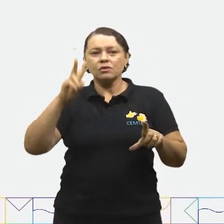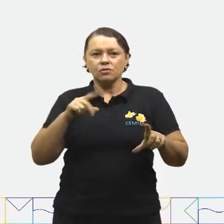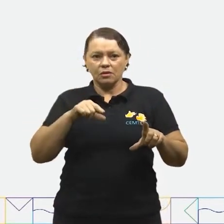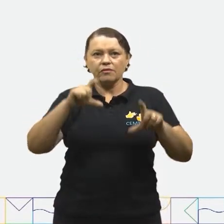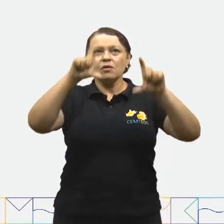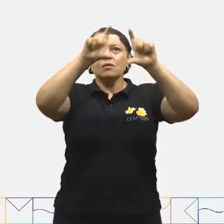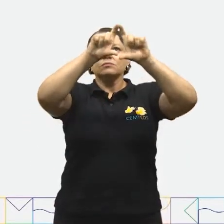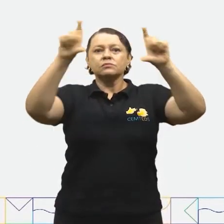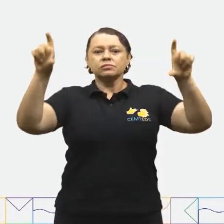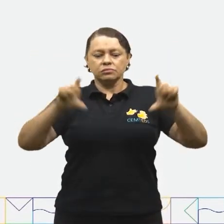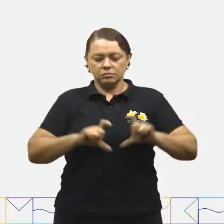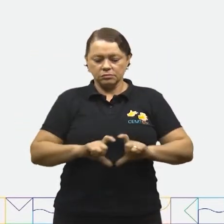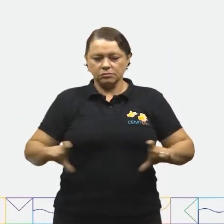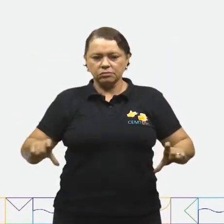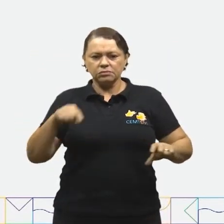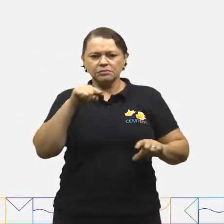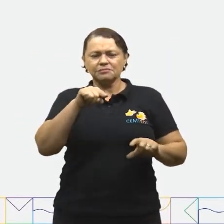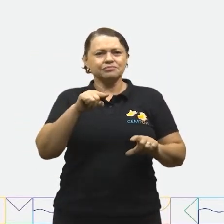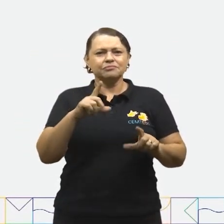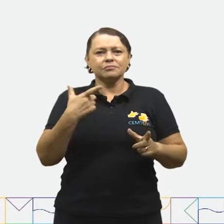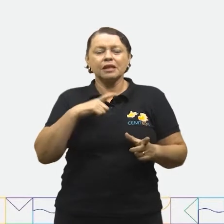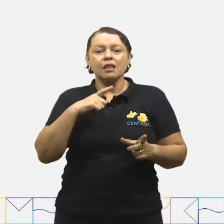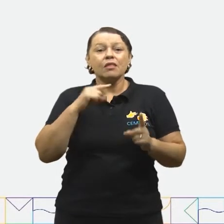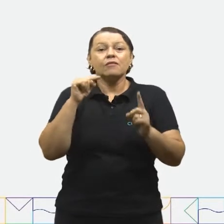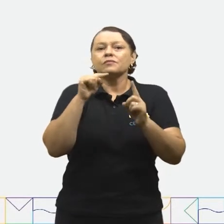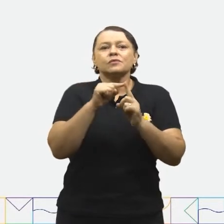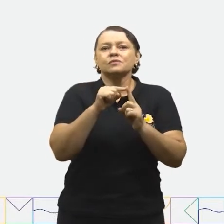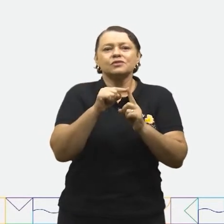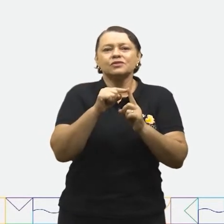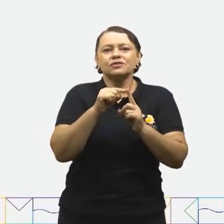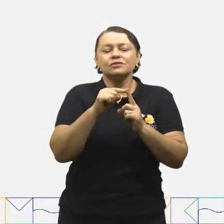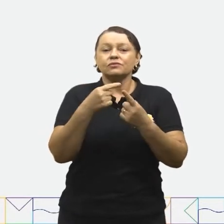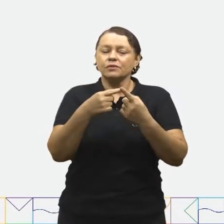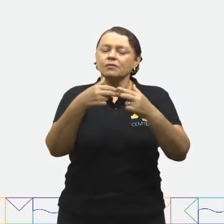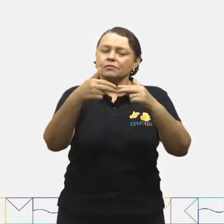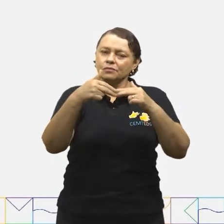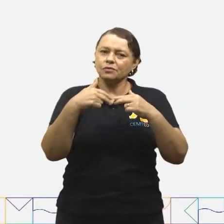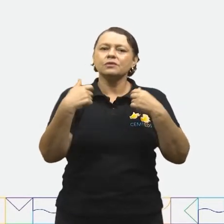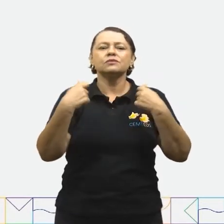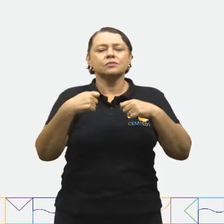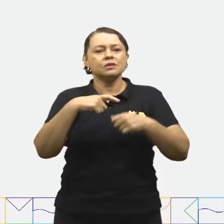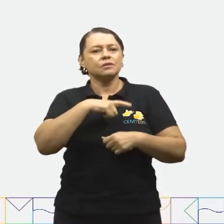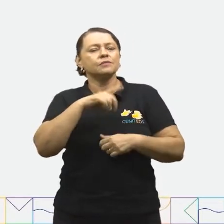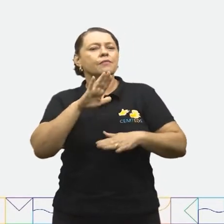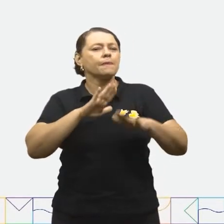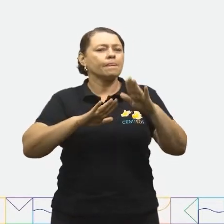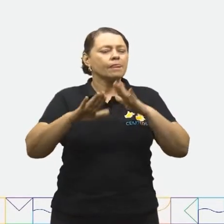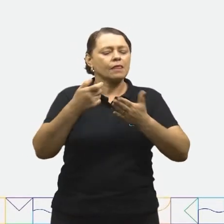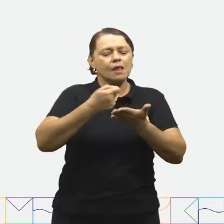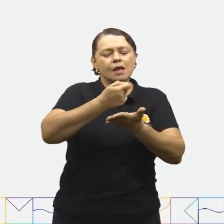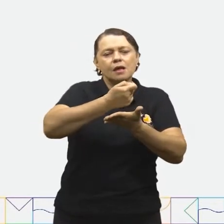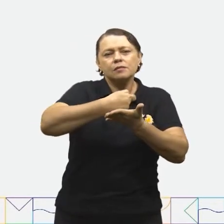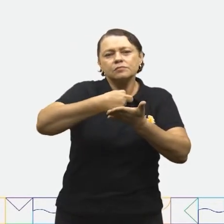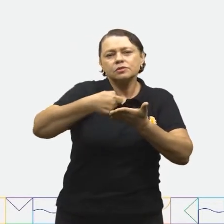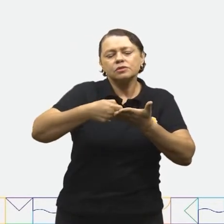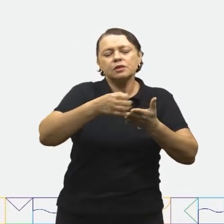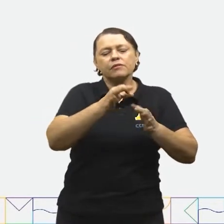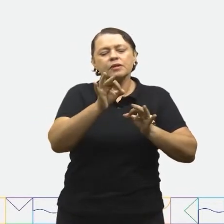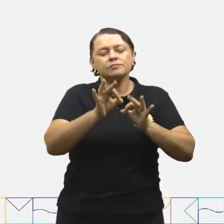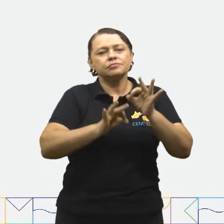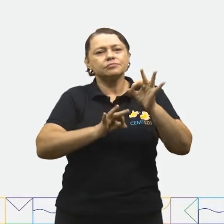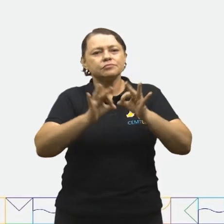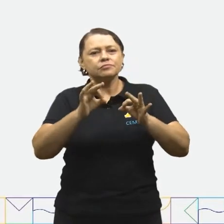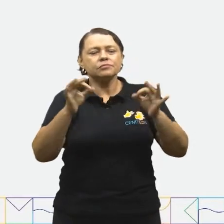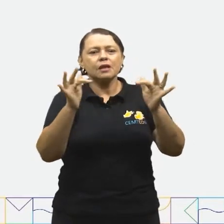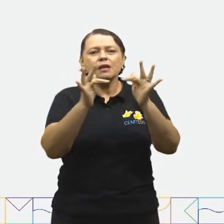parágrafo não atingiu o seu objetivo? Por isso, devemos ter o cuidado ao escrevermos um parágrafo, procurando